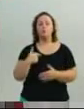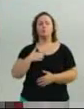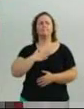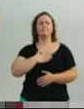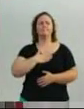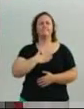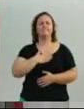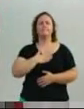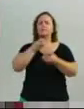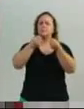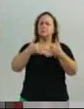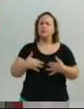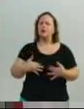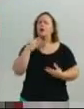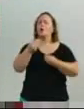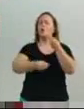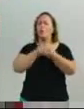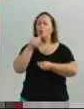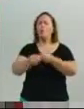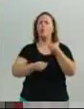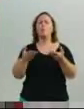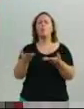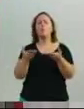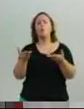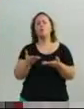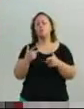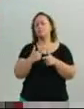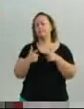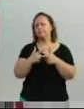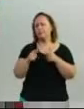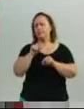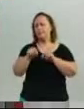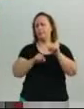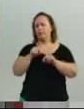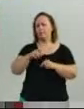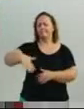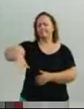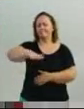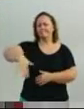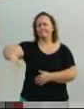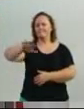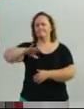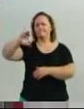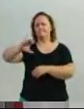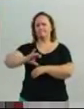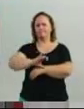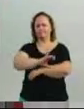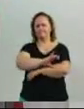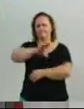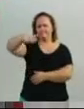pequeno relato da situação que se encontra atualmente na região das Entopavas, a qual